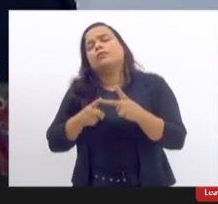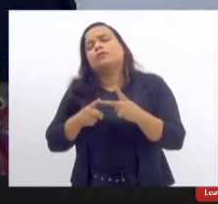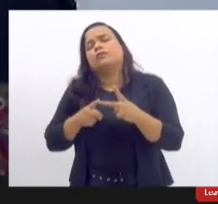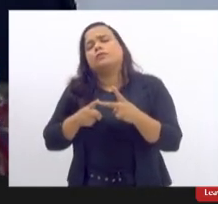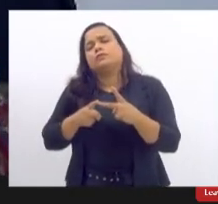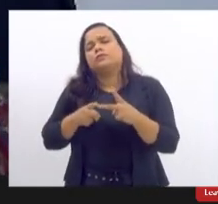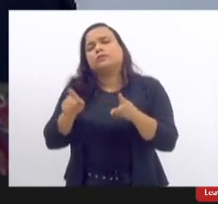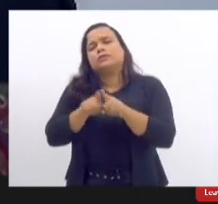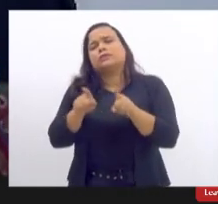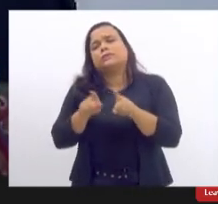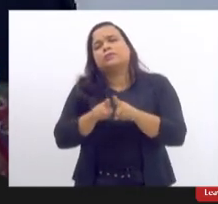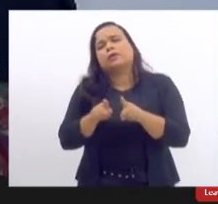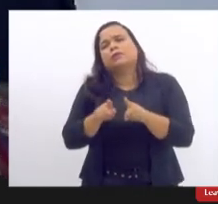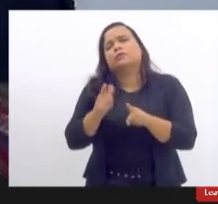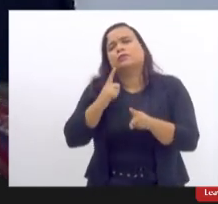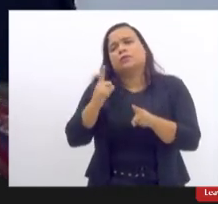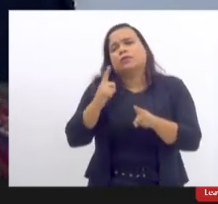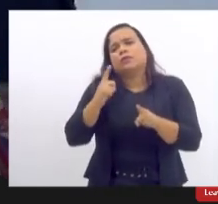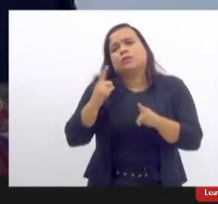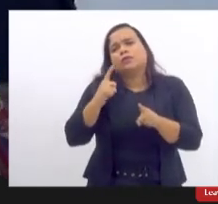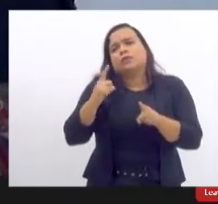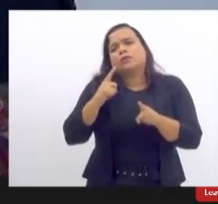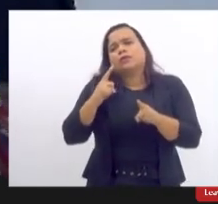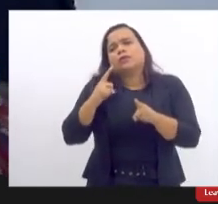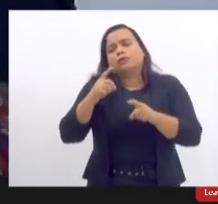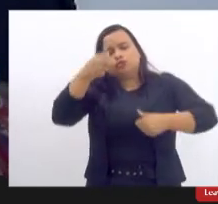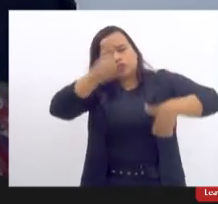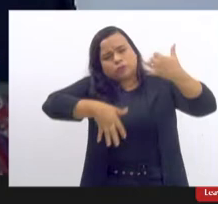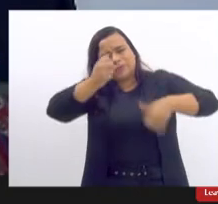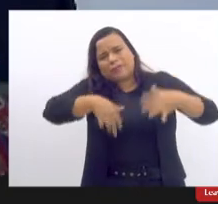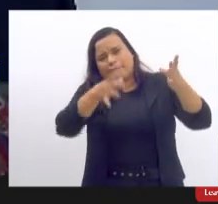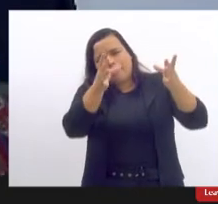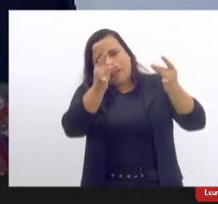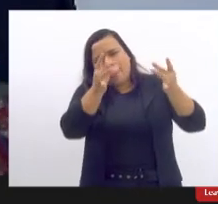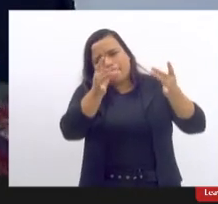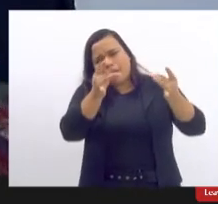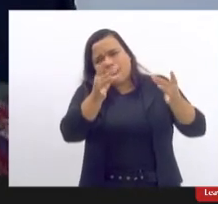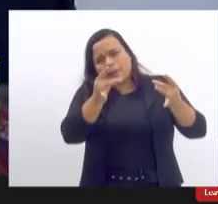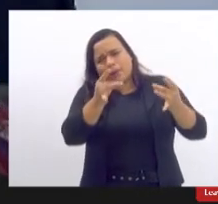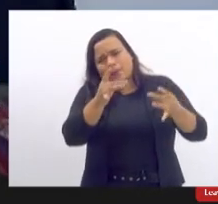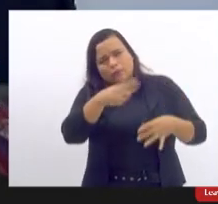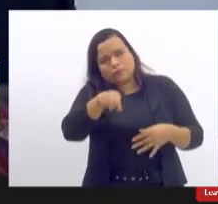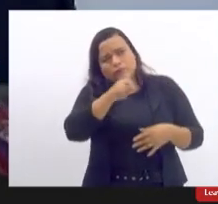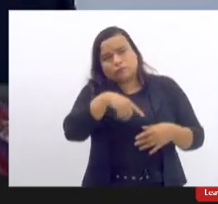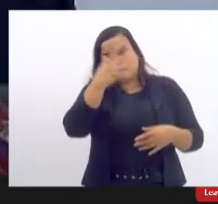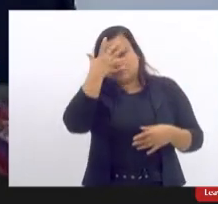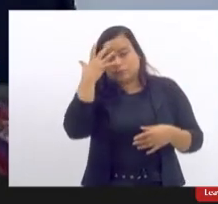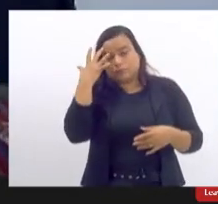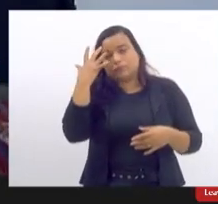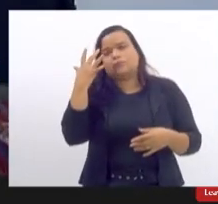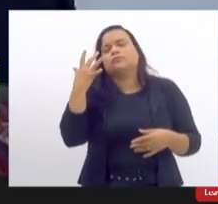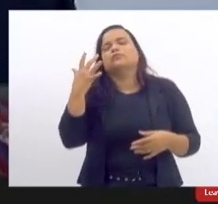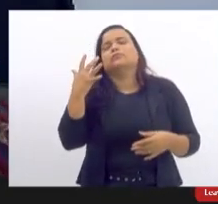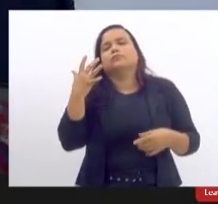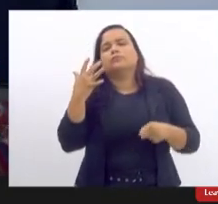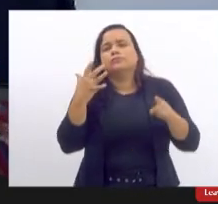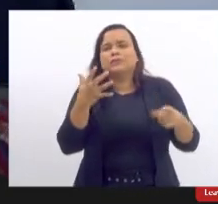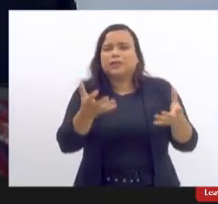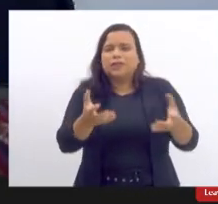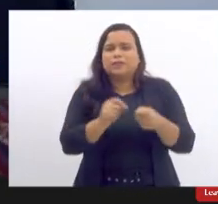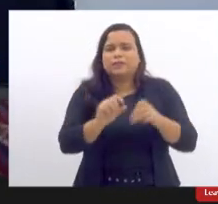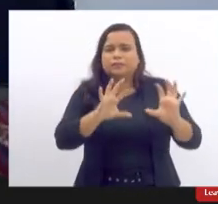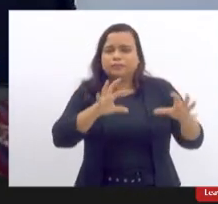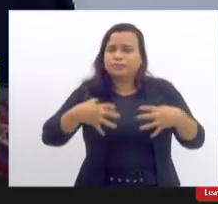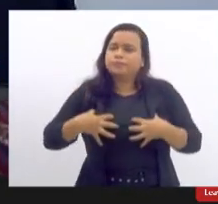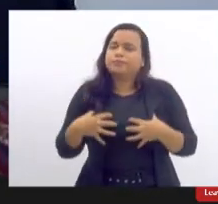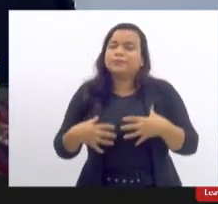ser bem amplo didático e preciso nos termos que ainda vão ser especificados mas que a lei